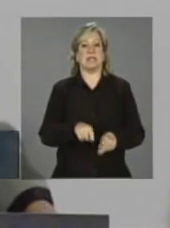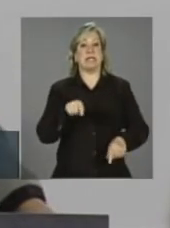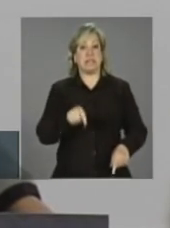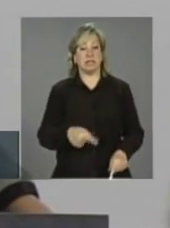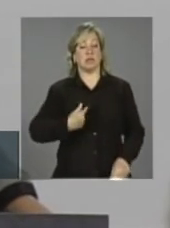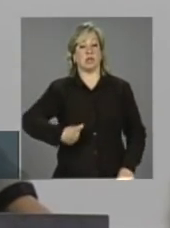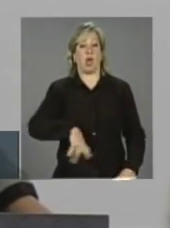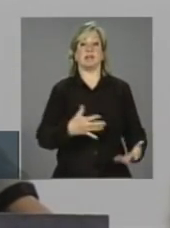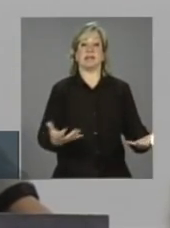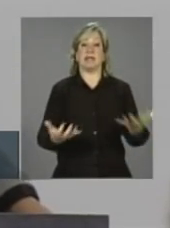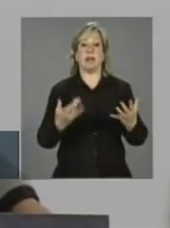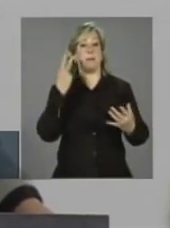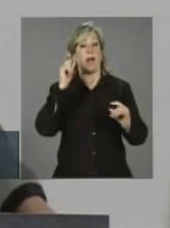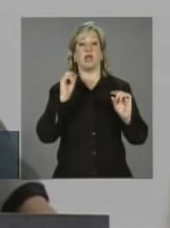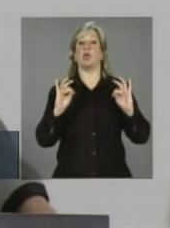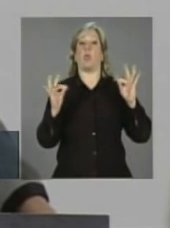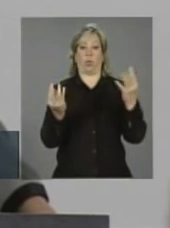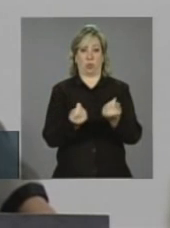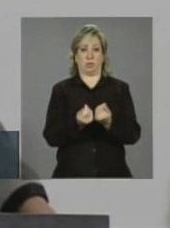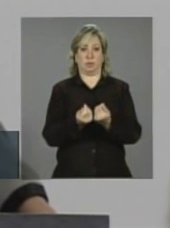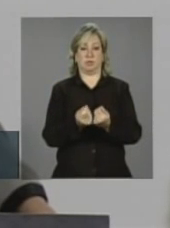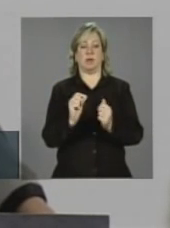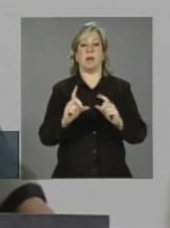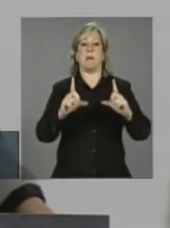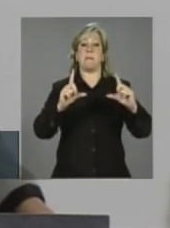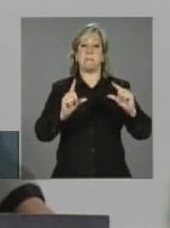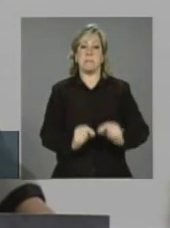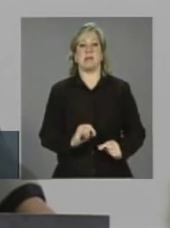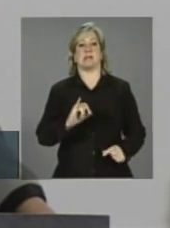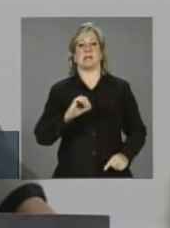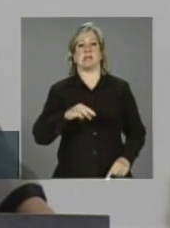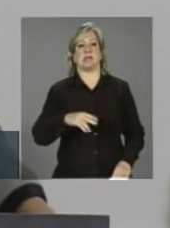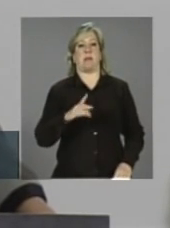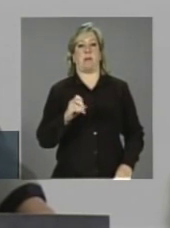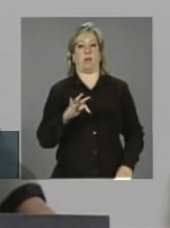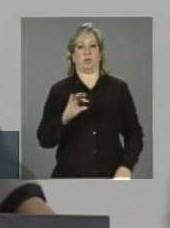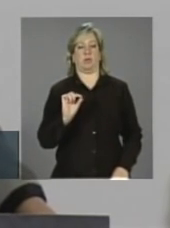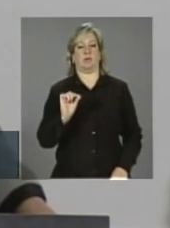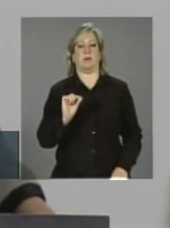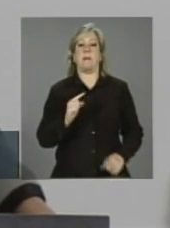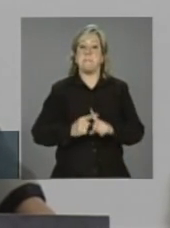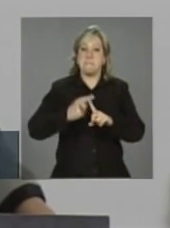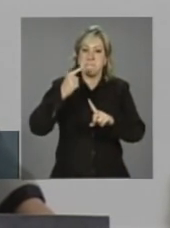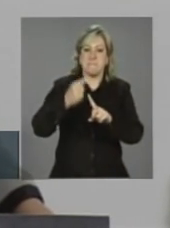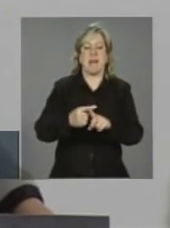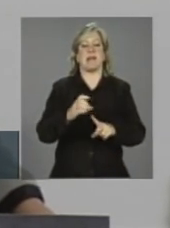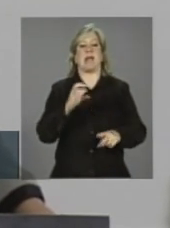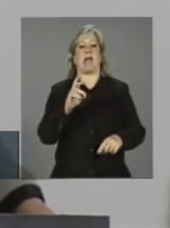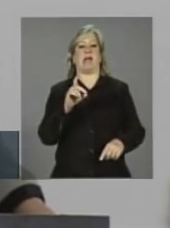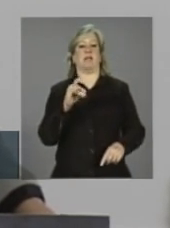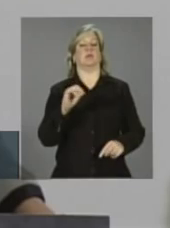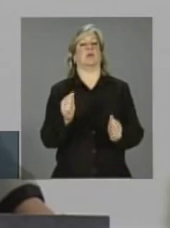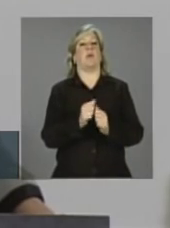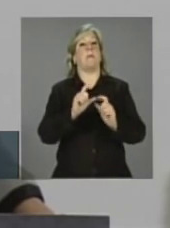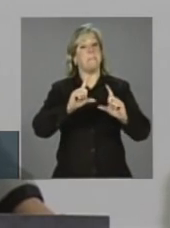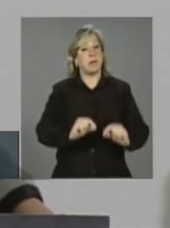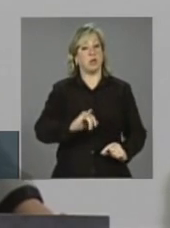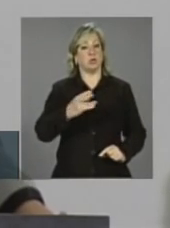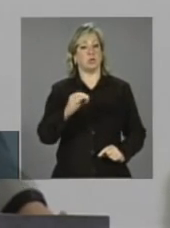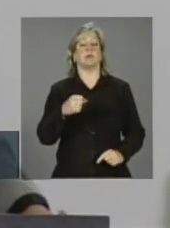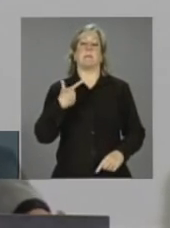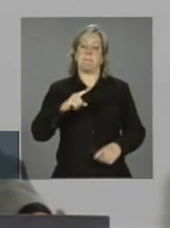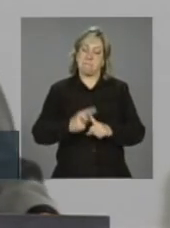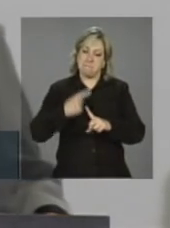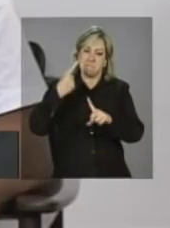isso que nós queremos para todos. Menos imposto, mais crédito com menor juros e mais assistência